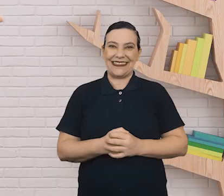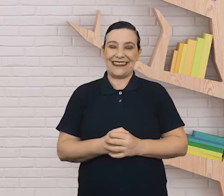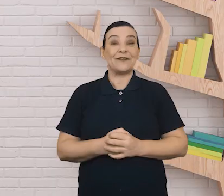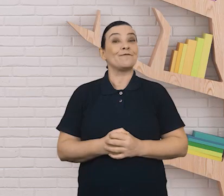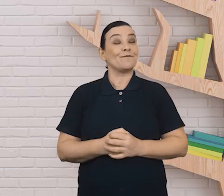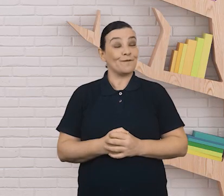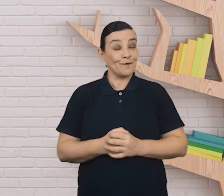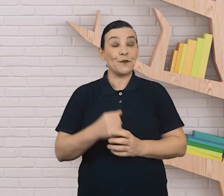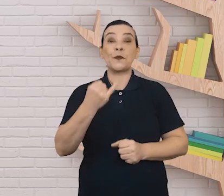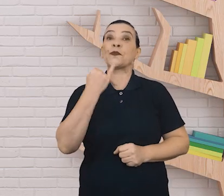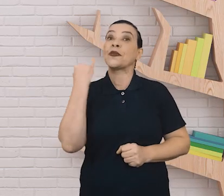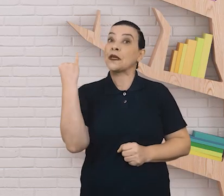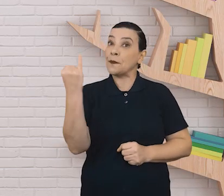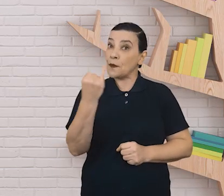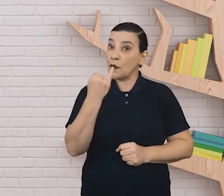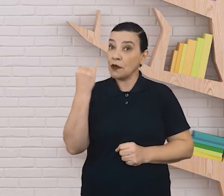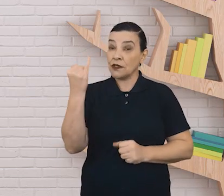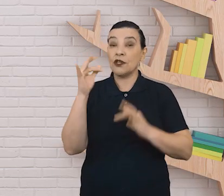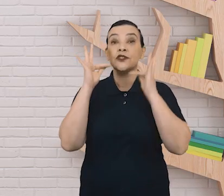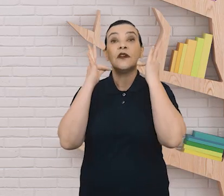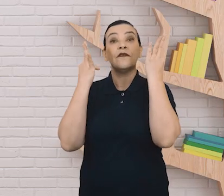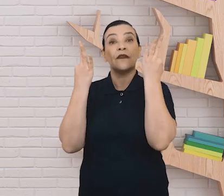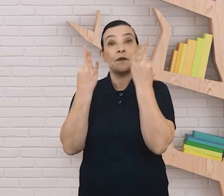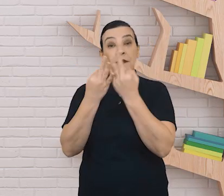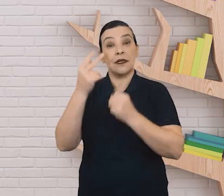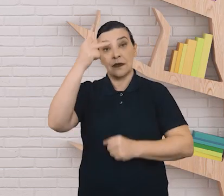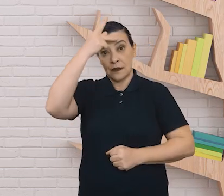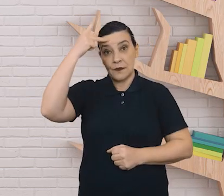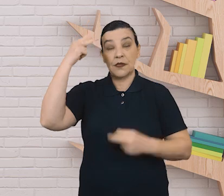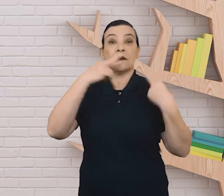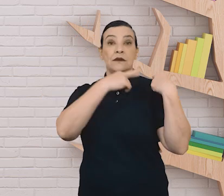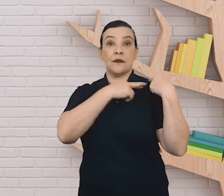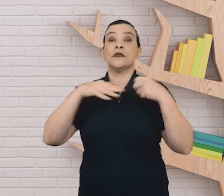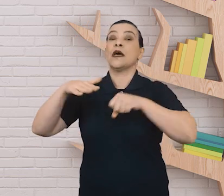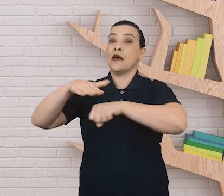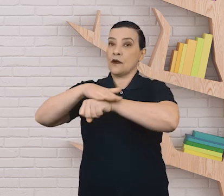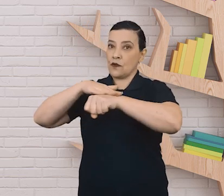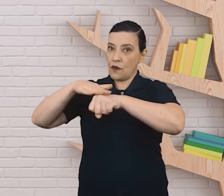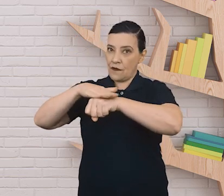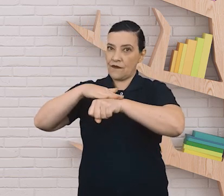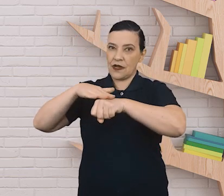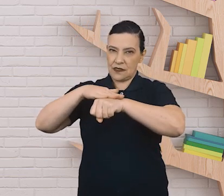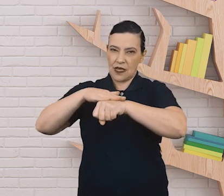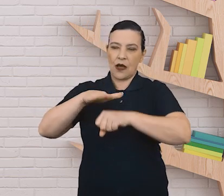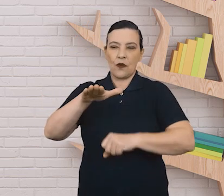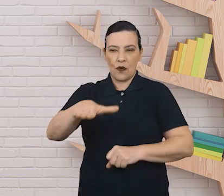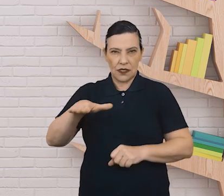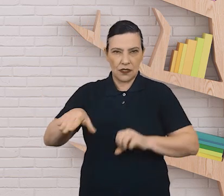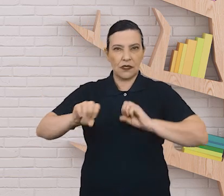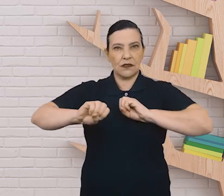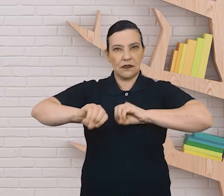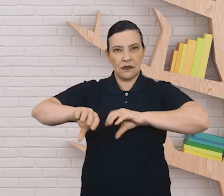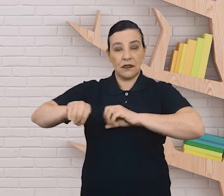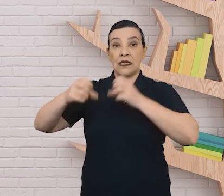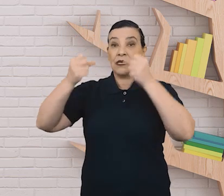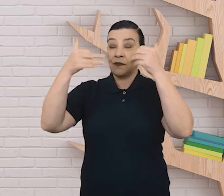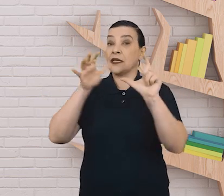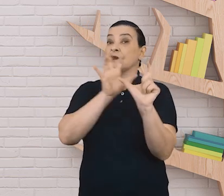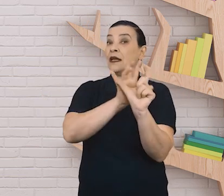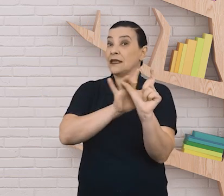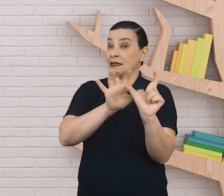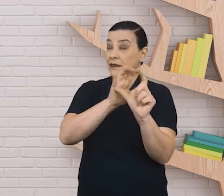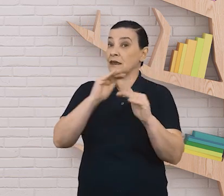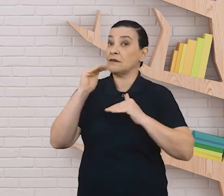Por isso é importante conversar com os familiares ou responsáveis pelas crianças na educação infantil sobre a literacia